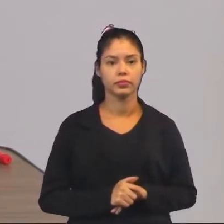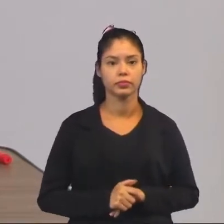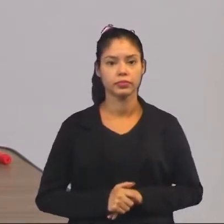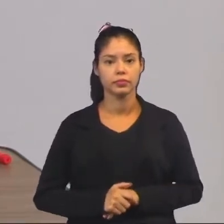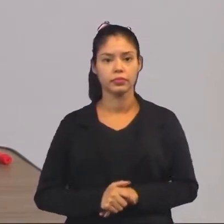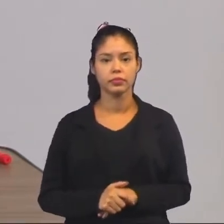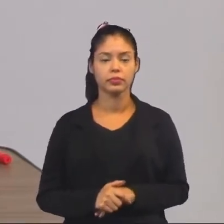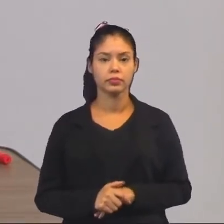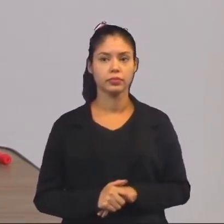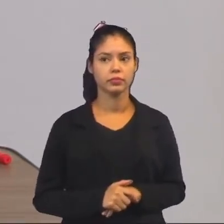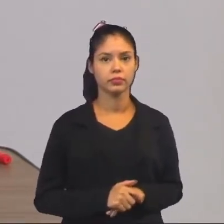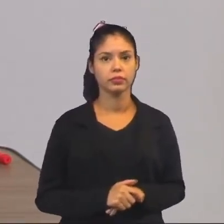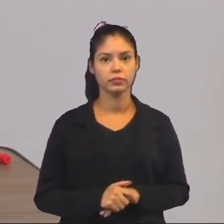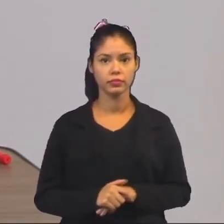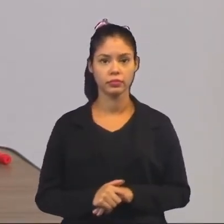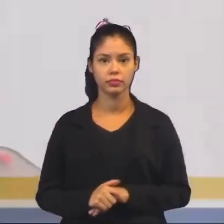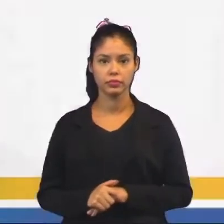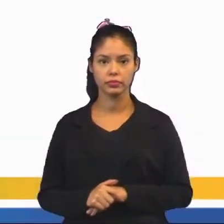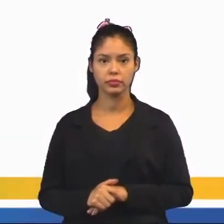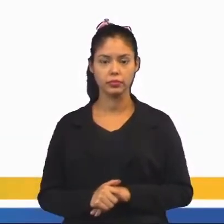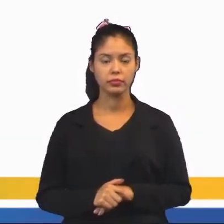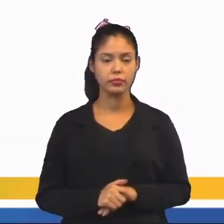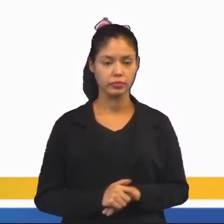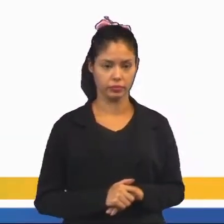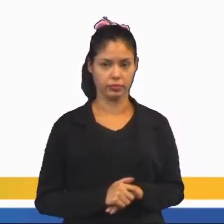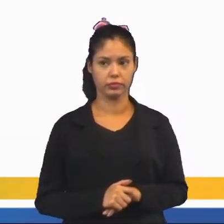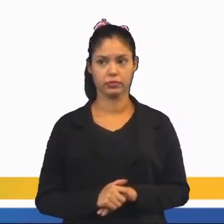professora? Acompanha comigo aí na telinha.